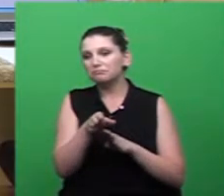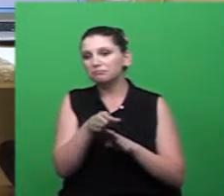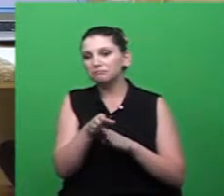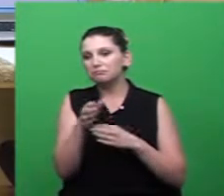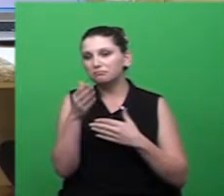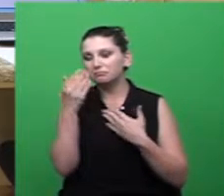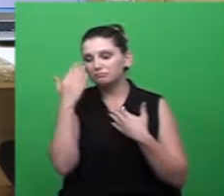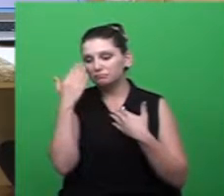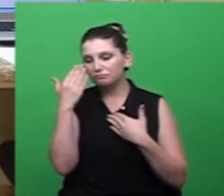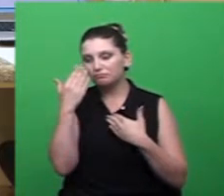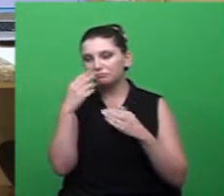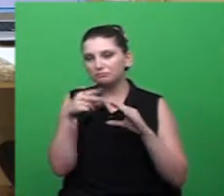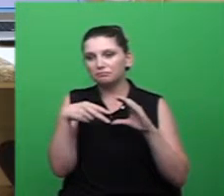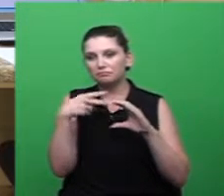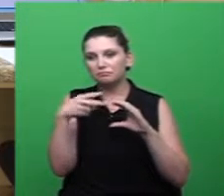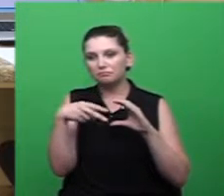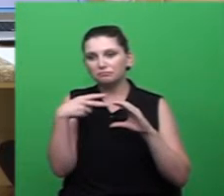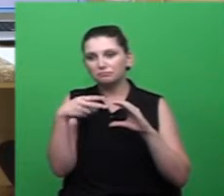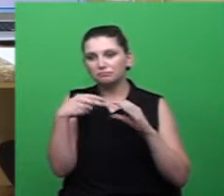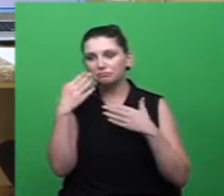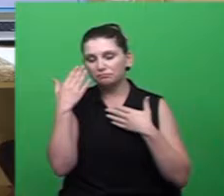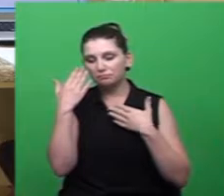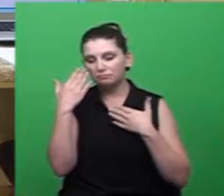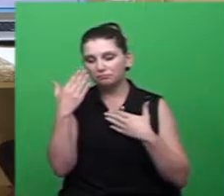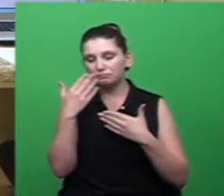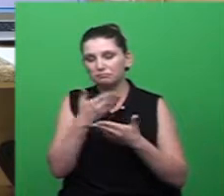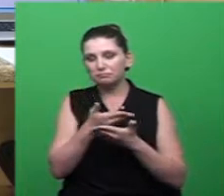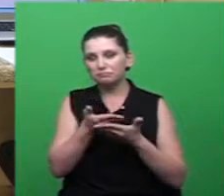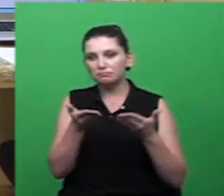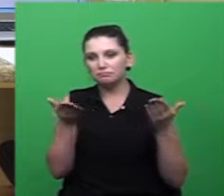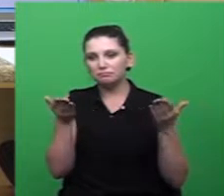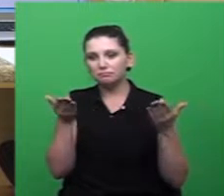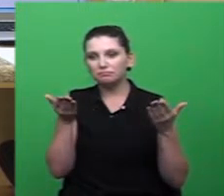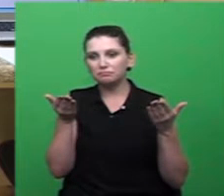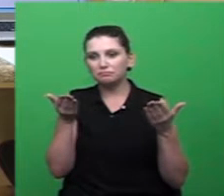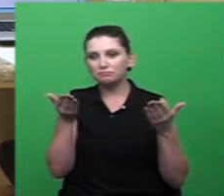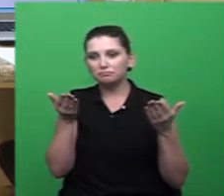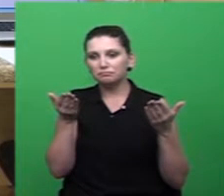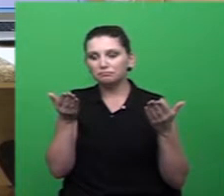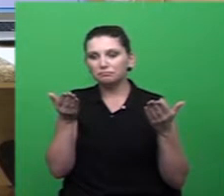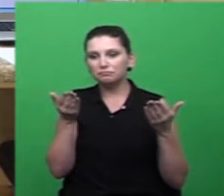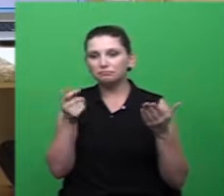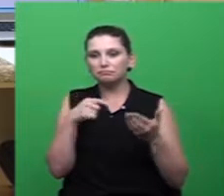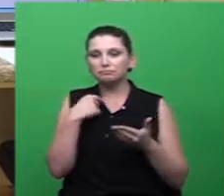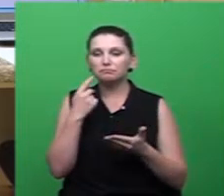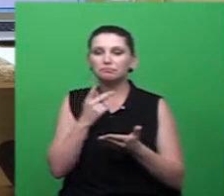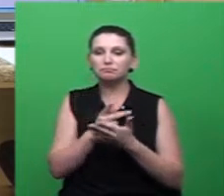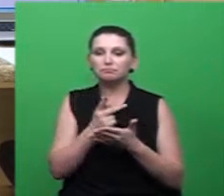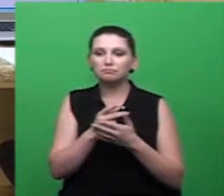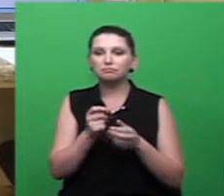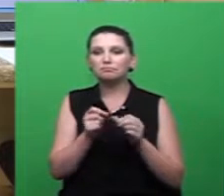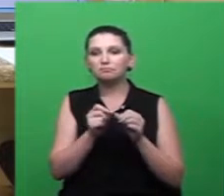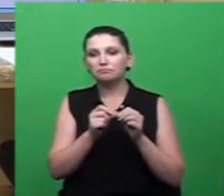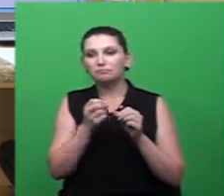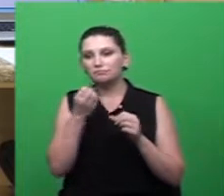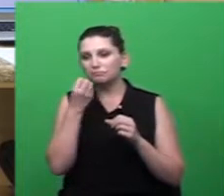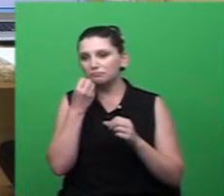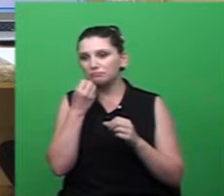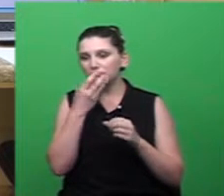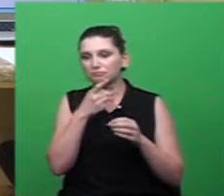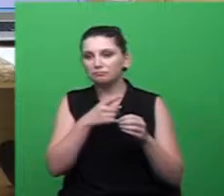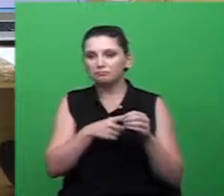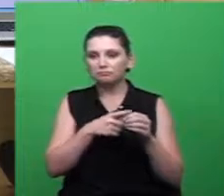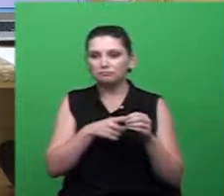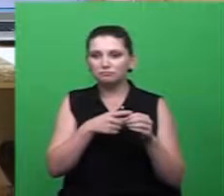obrigado à casa que me recebe hoje, muito obrigado, e um crescimento de coração mesmo. Eu faço tudo por essa cidade e que venham outras